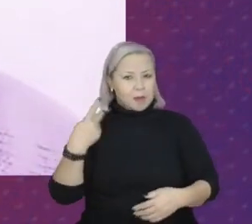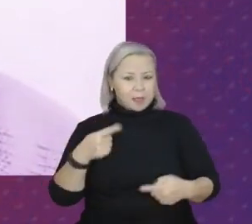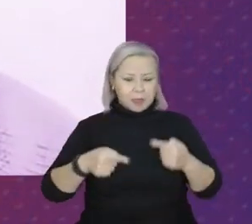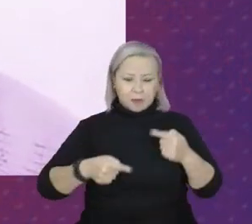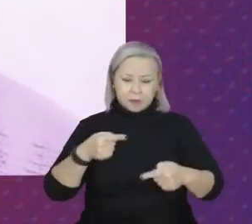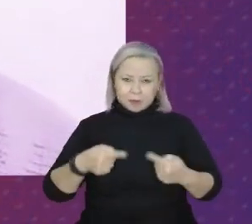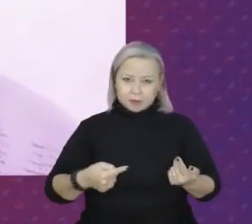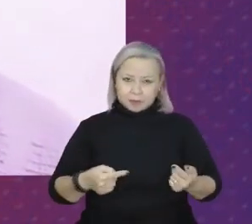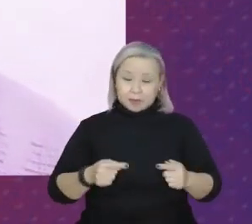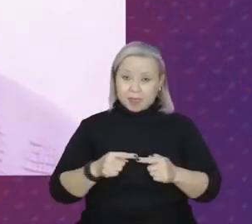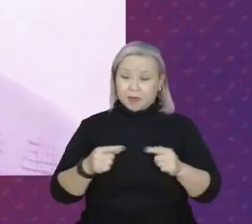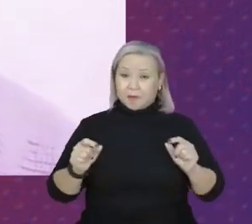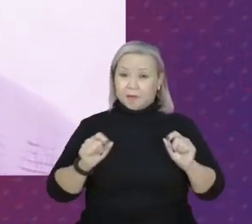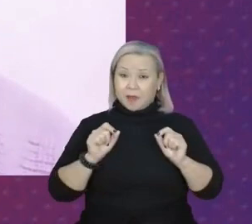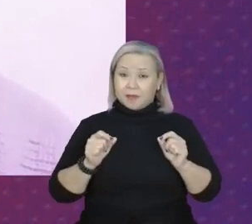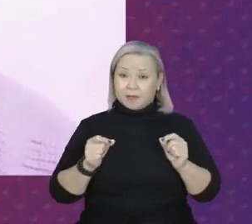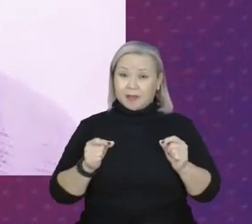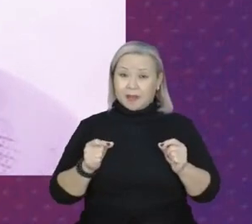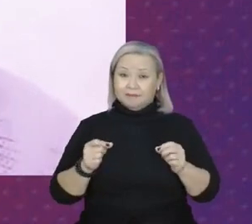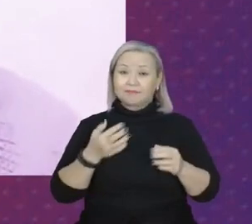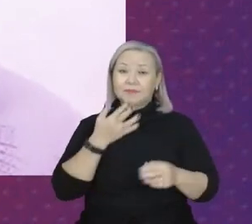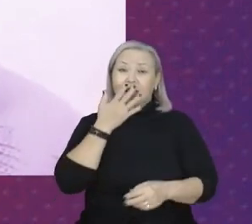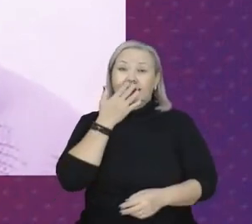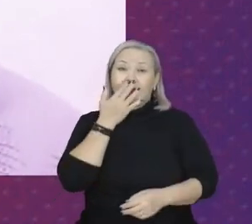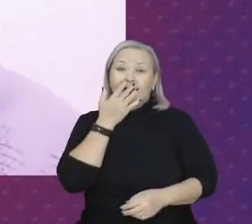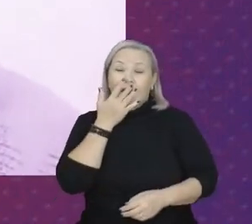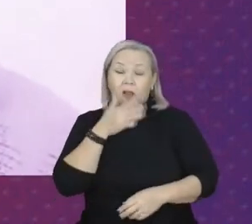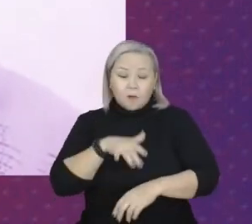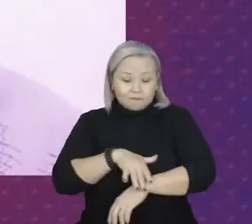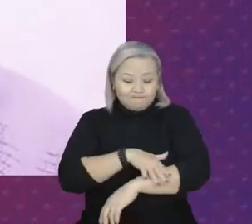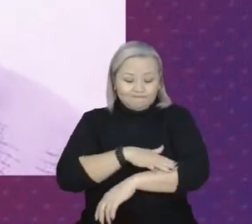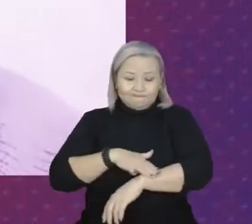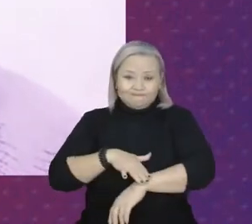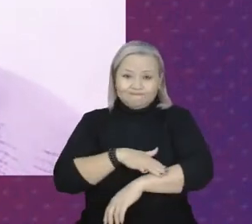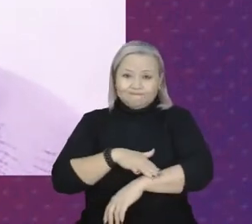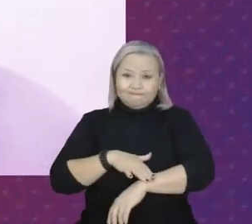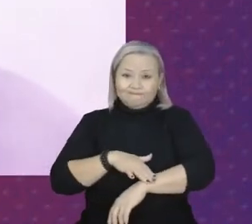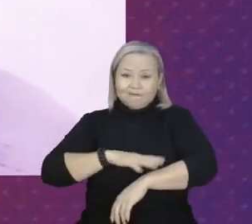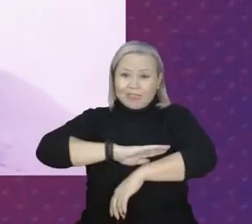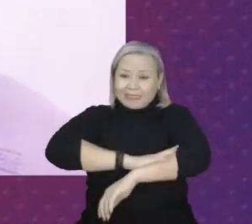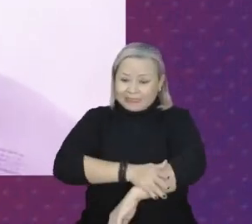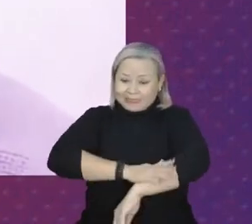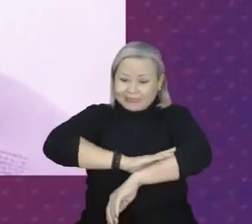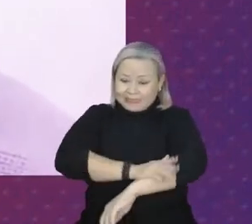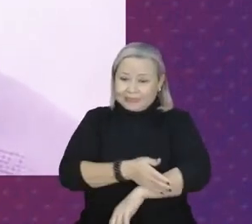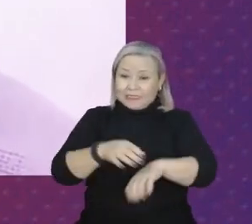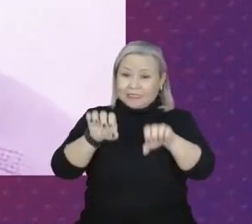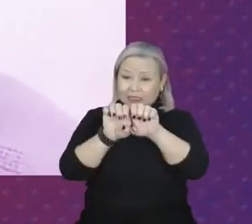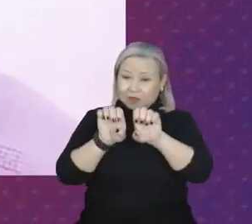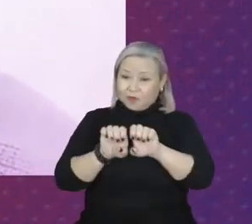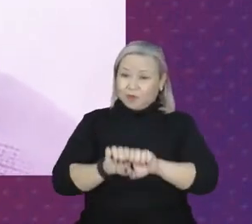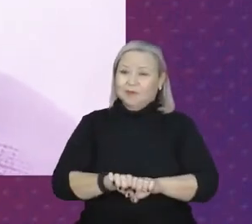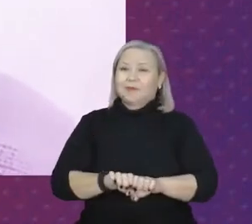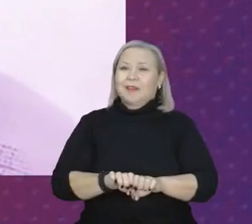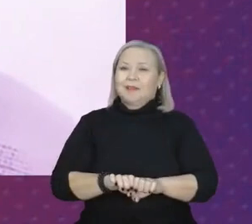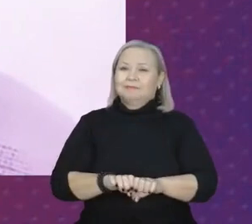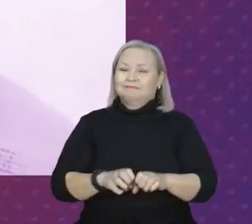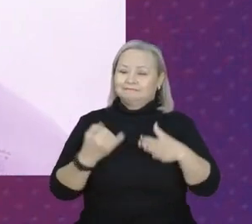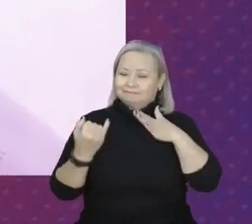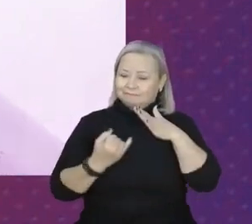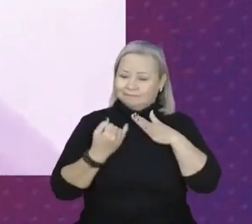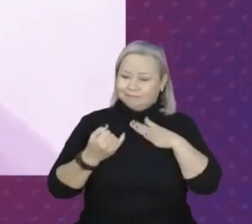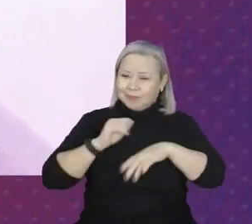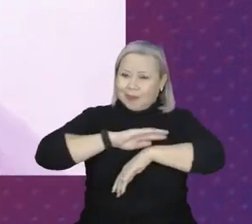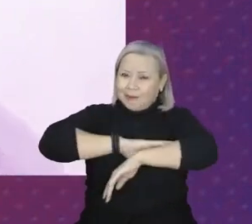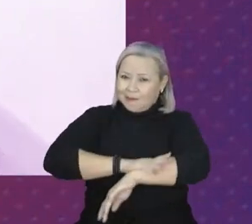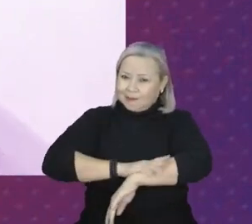pigmentação da pele. É esse racismo estruturado. É esse racismo institucional.